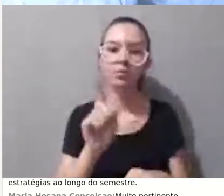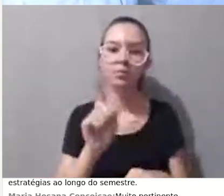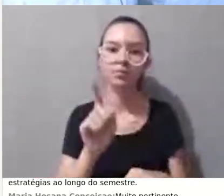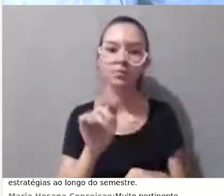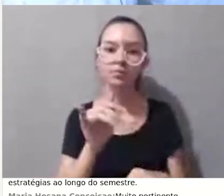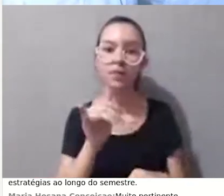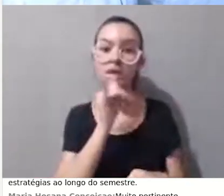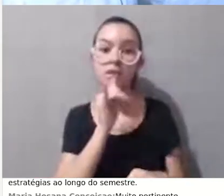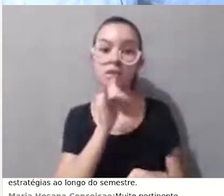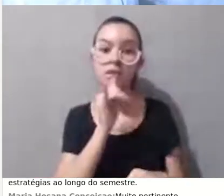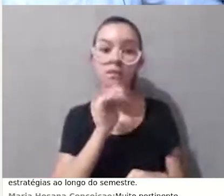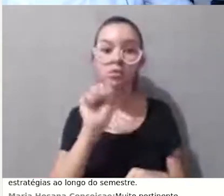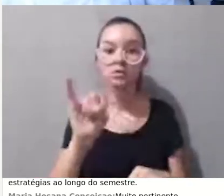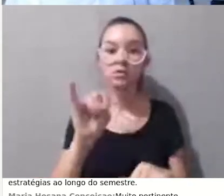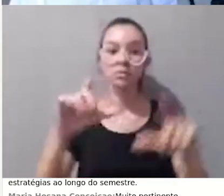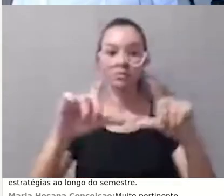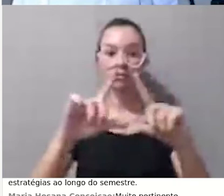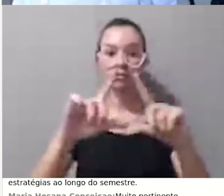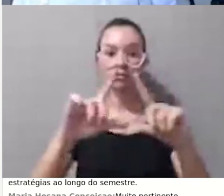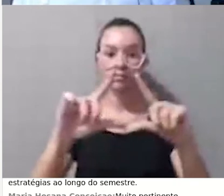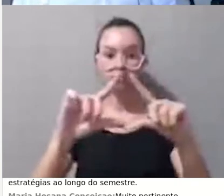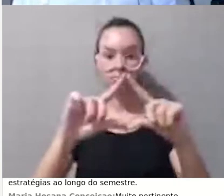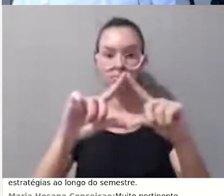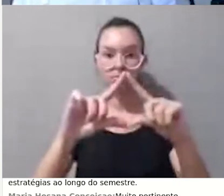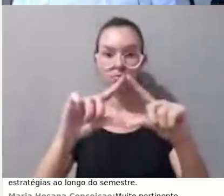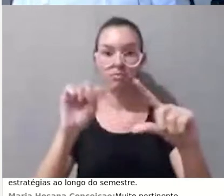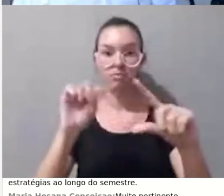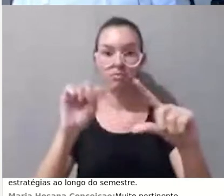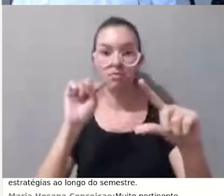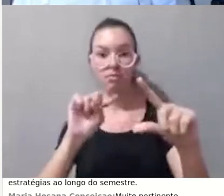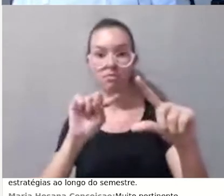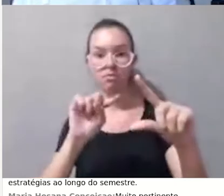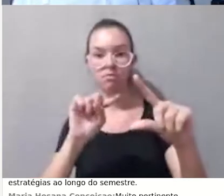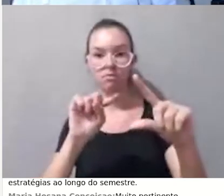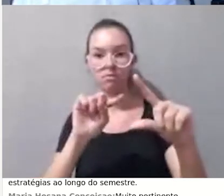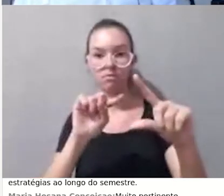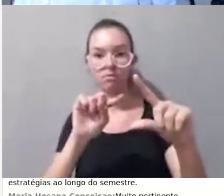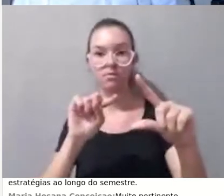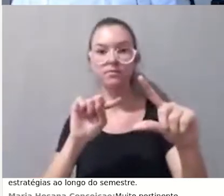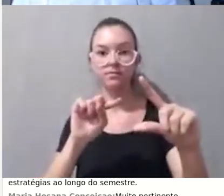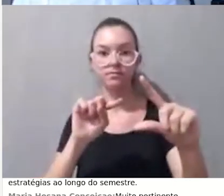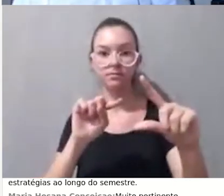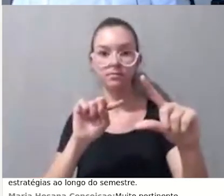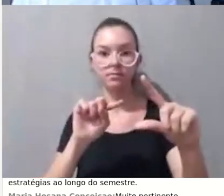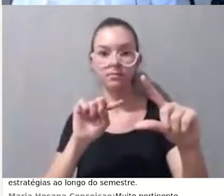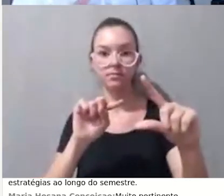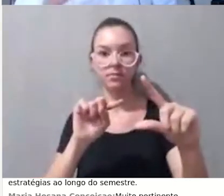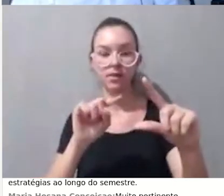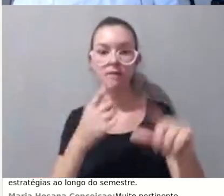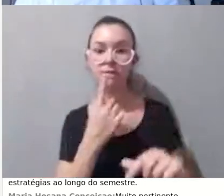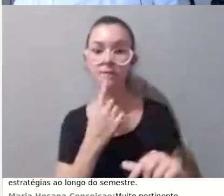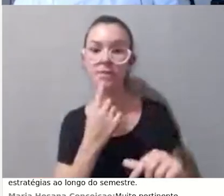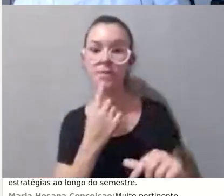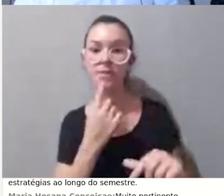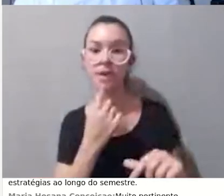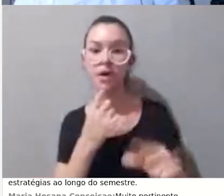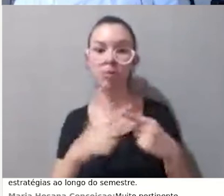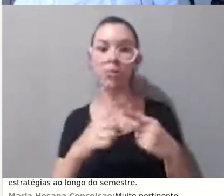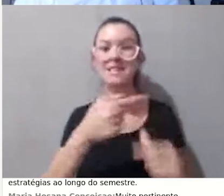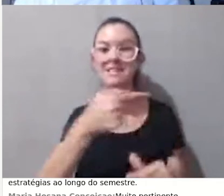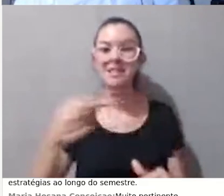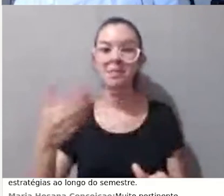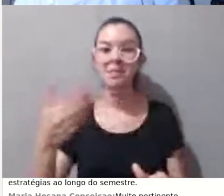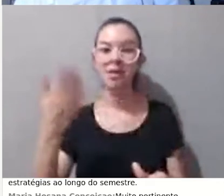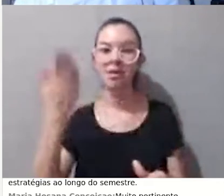Giovanna, ela não acessou nenhum módulo nessa semana, provavelmente ela fez um acesso na semana passada antes da disciplina iniciar e